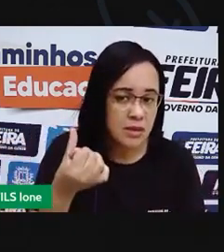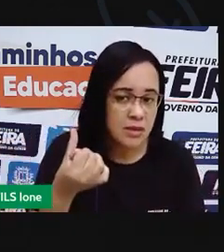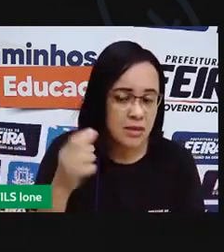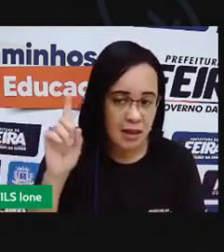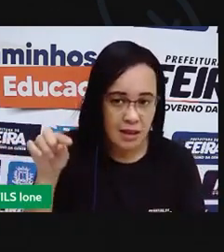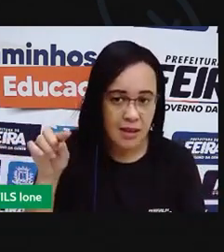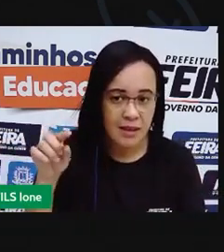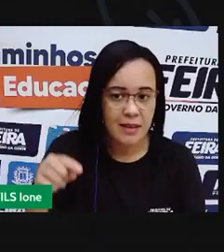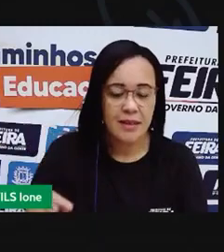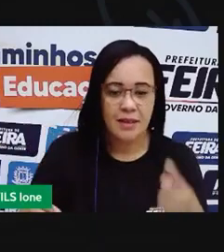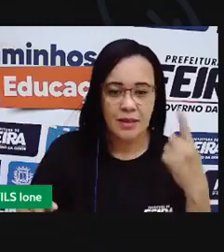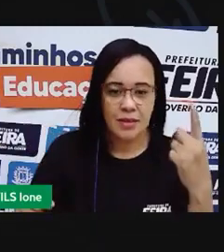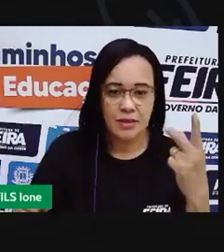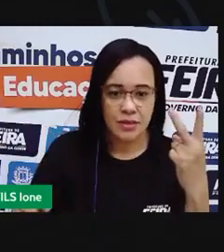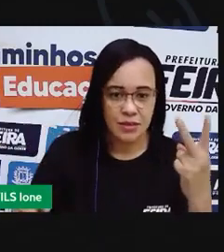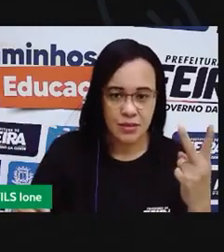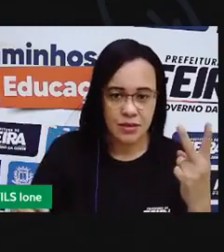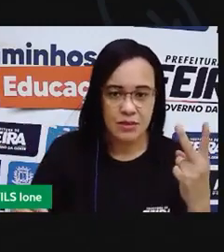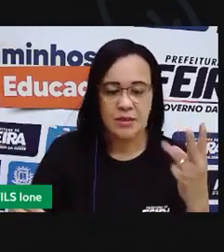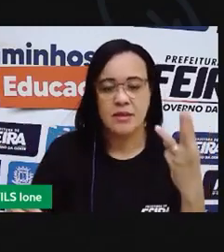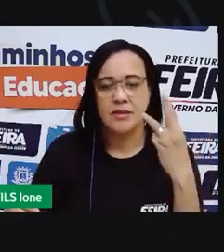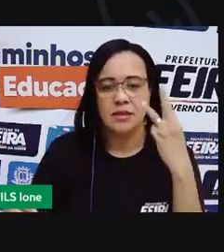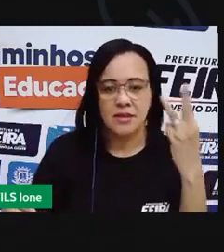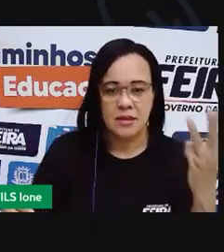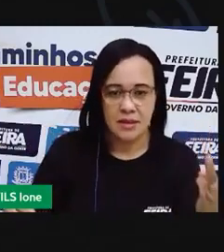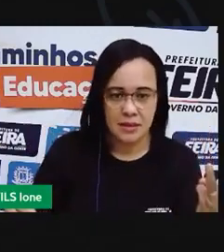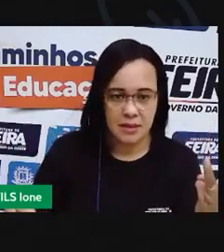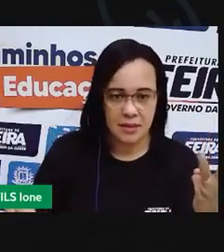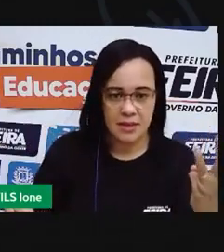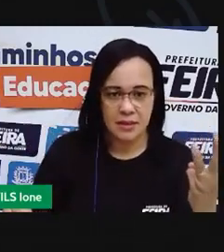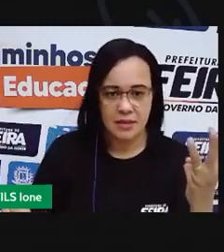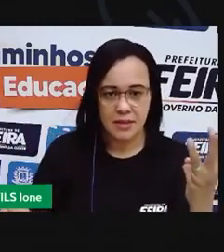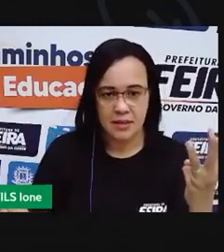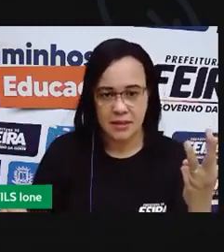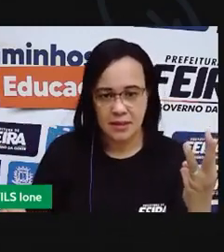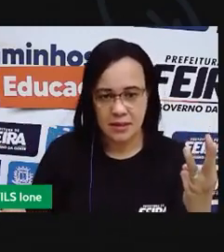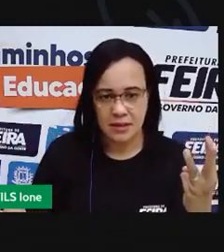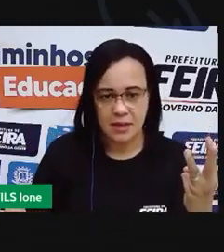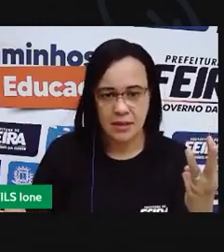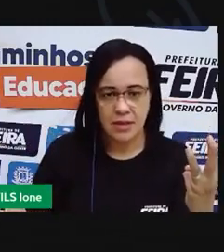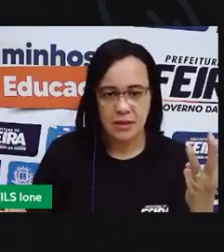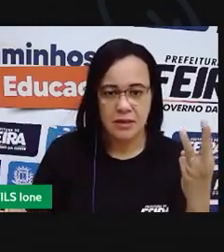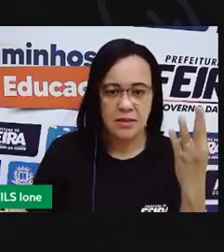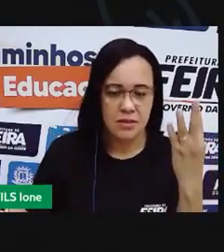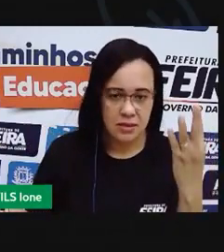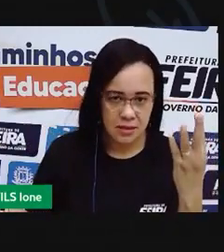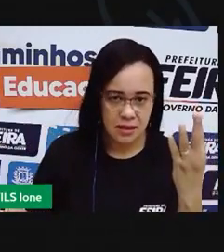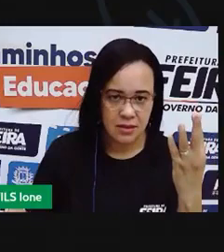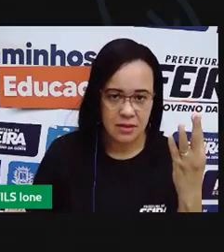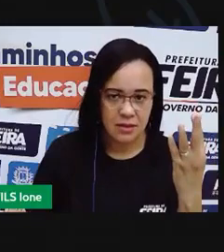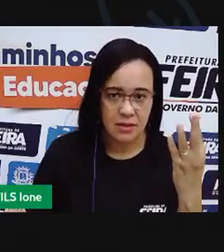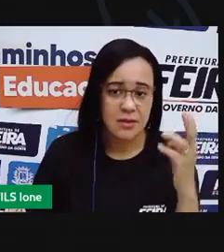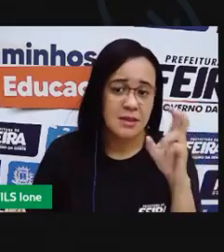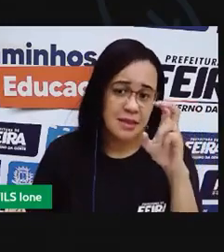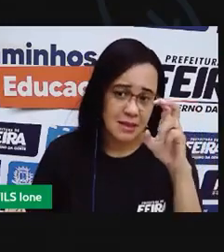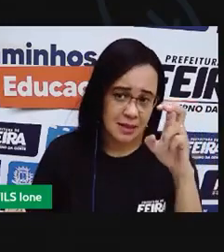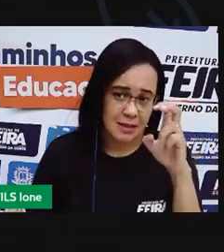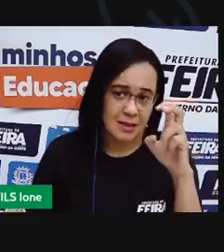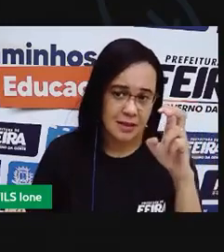um dois três quatro cinco